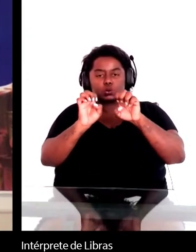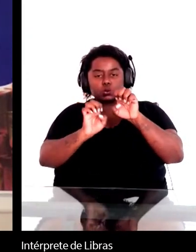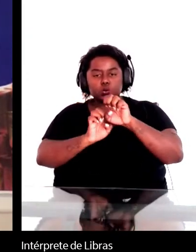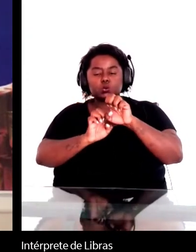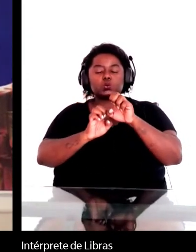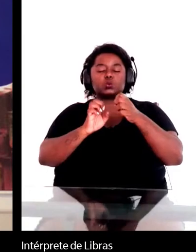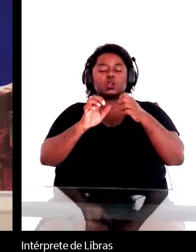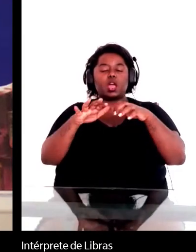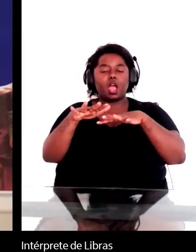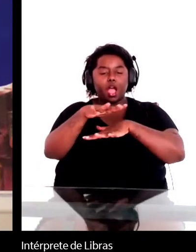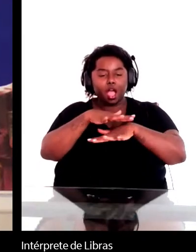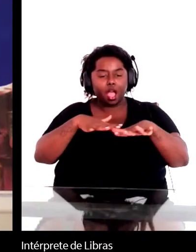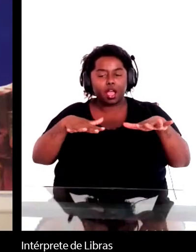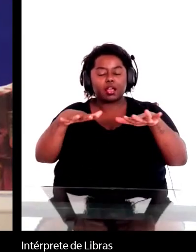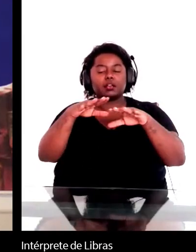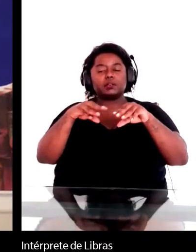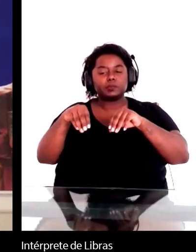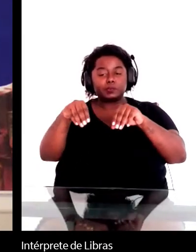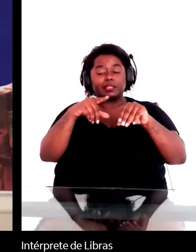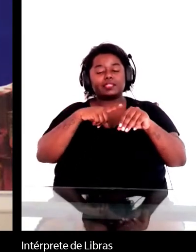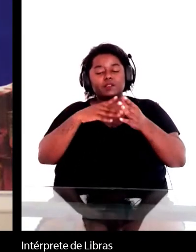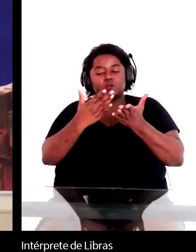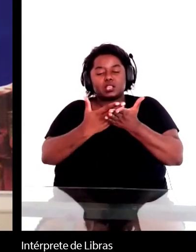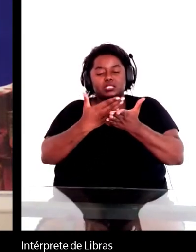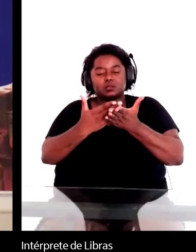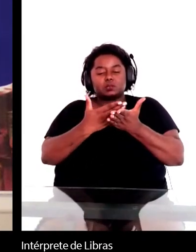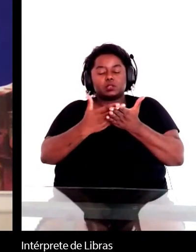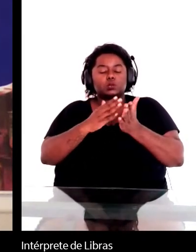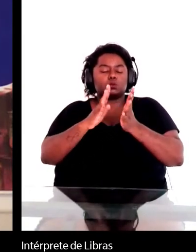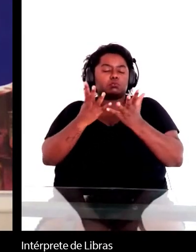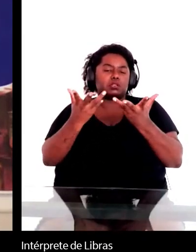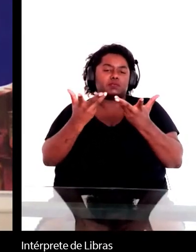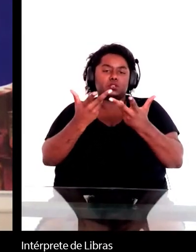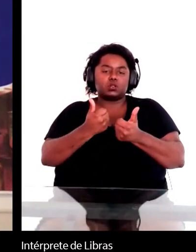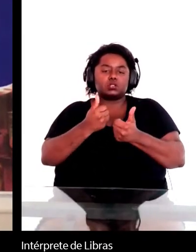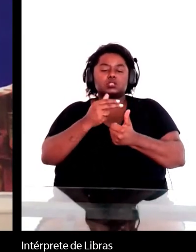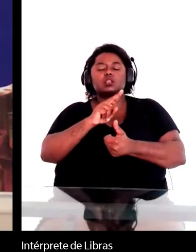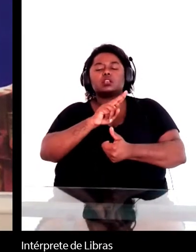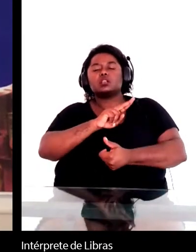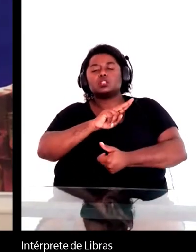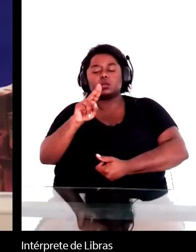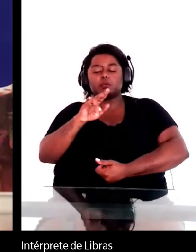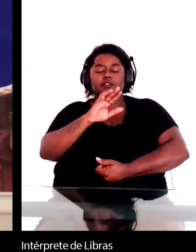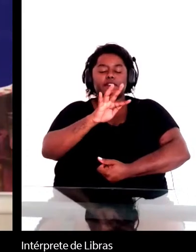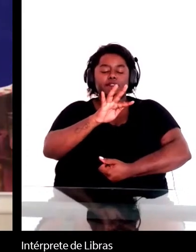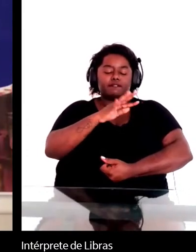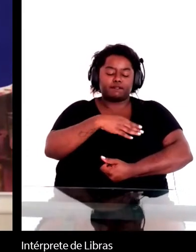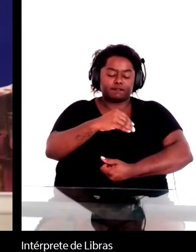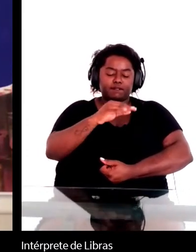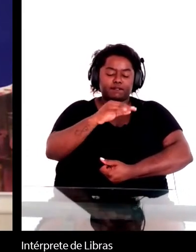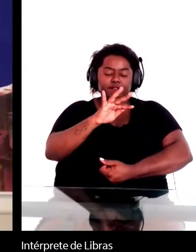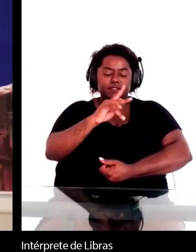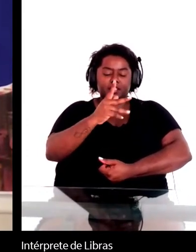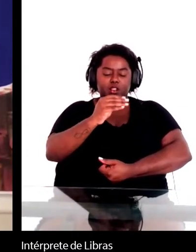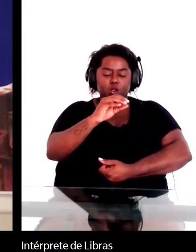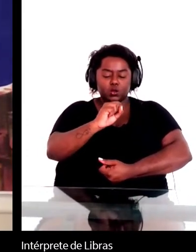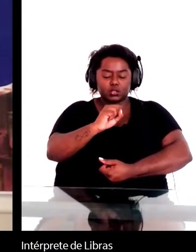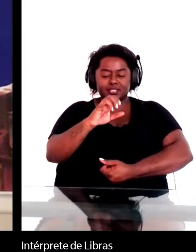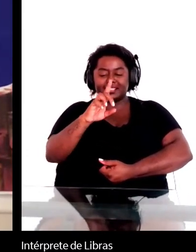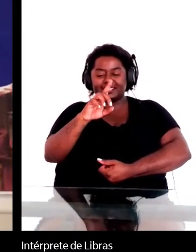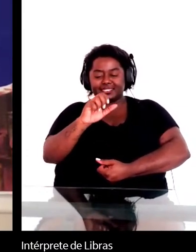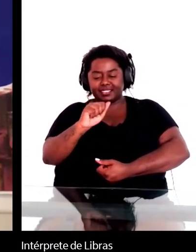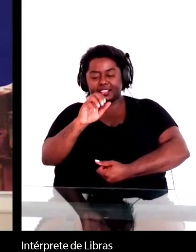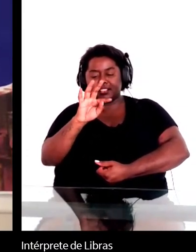ali recentemente o livro Brilhante do Antônio na Espanha que chama Filhos da Terra, que fala da composição das várias